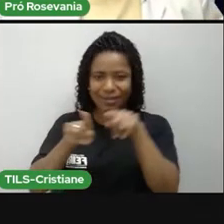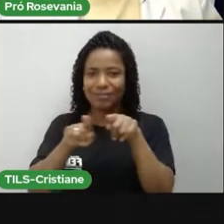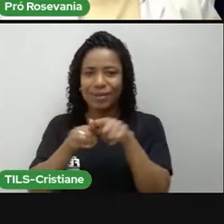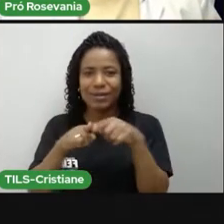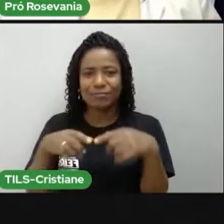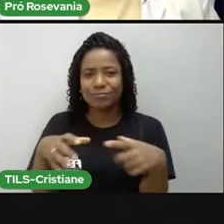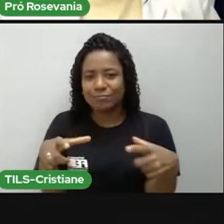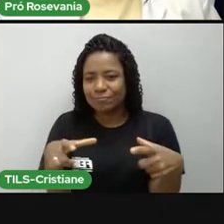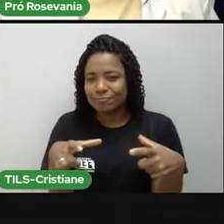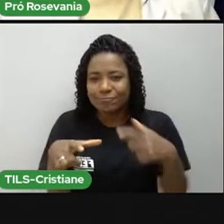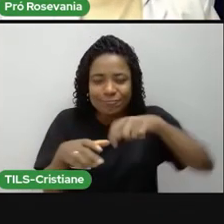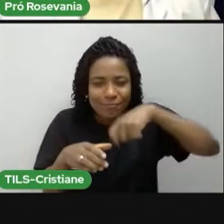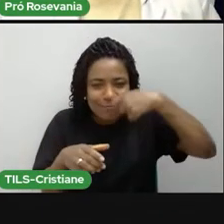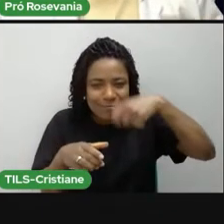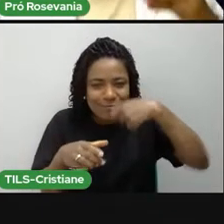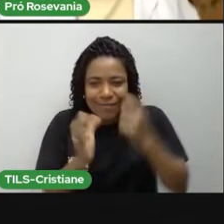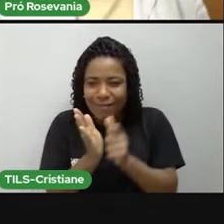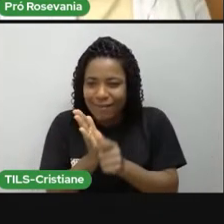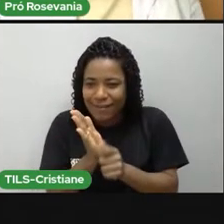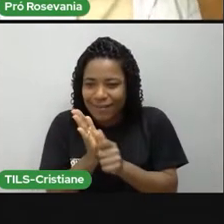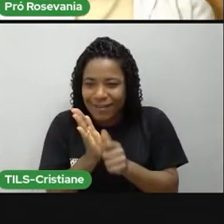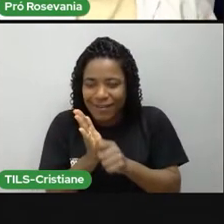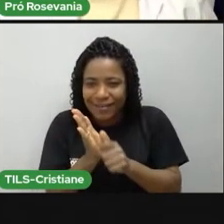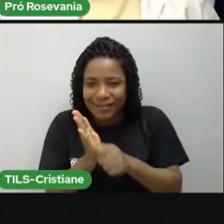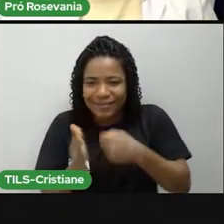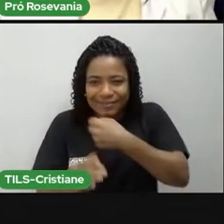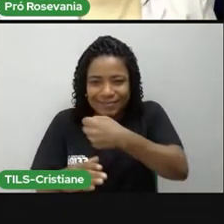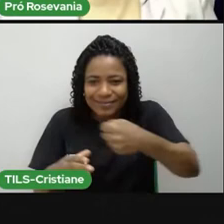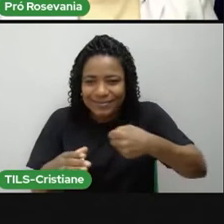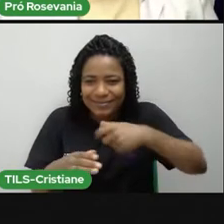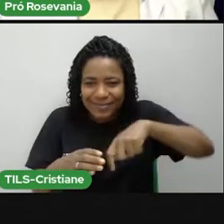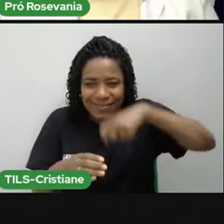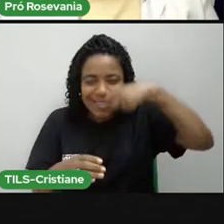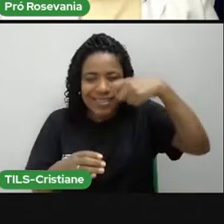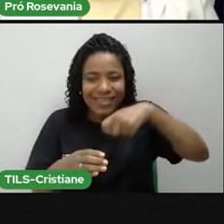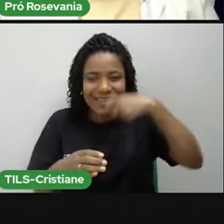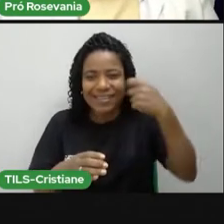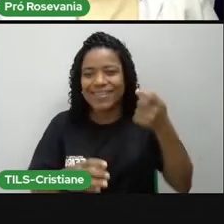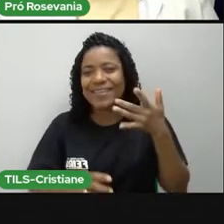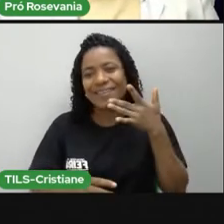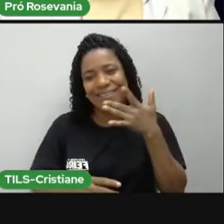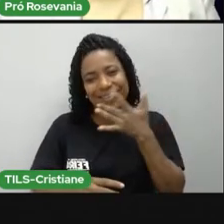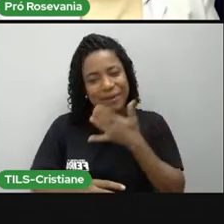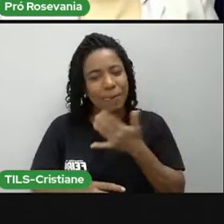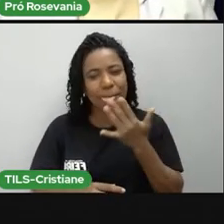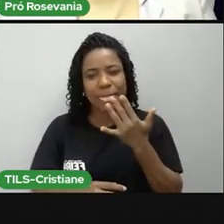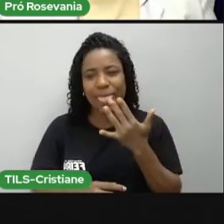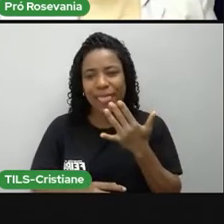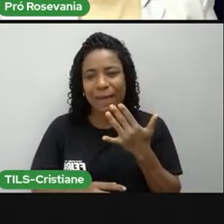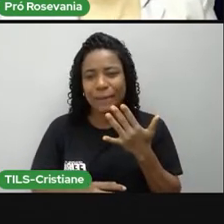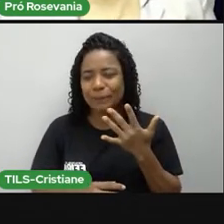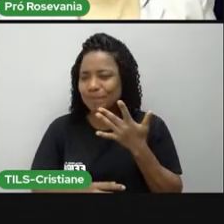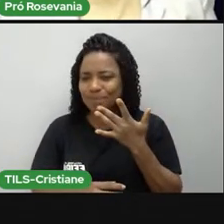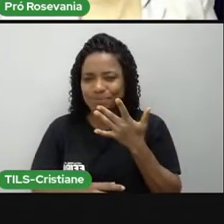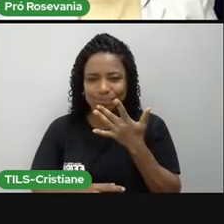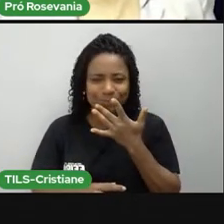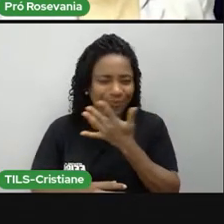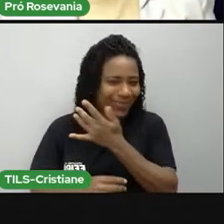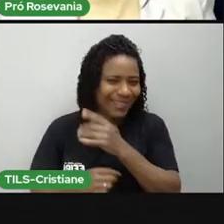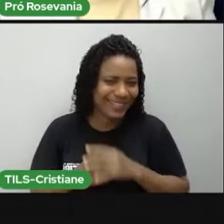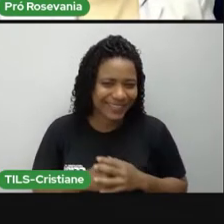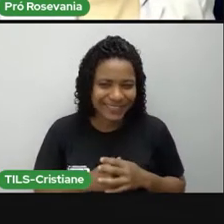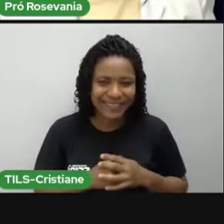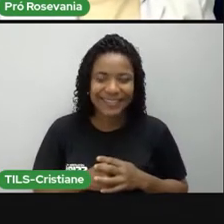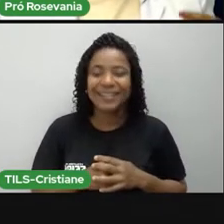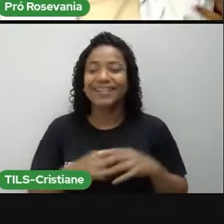pratinha de munguzá, que delícia, a gente chega a dar uma agulha na boca, né, de lembrar essas coisas, os nossos instrumentos musicais.